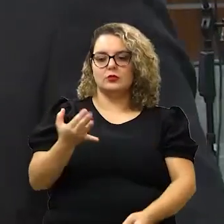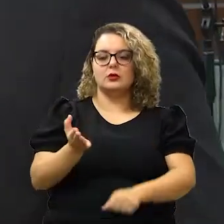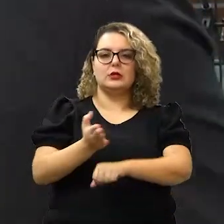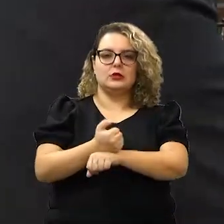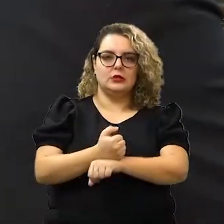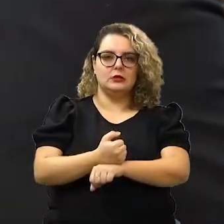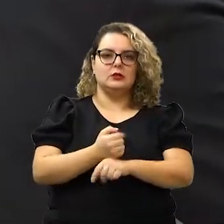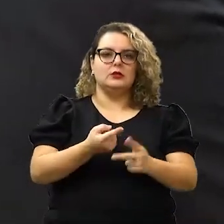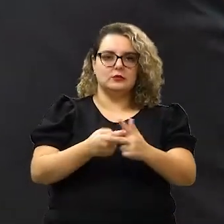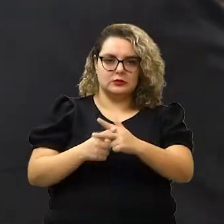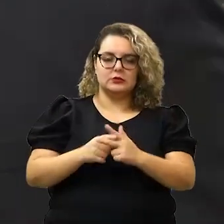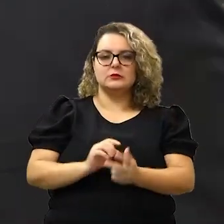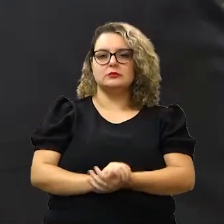quanto antes, essa manutenção. a gente está feita.